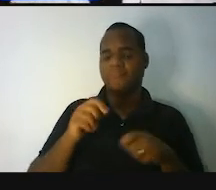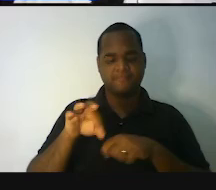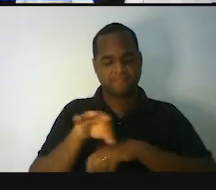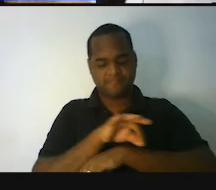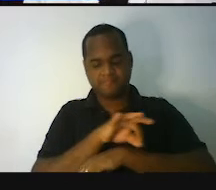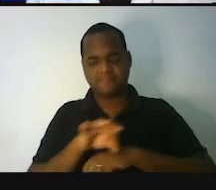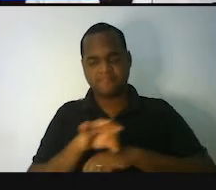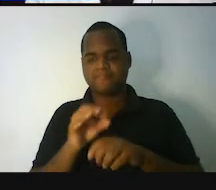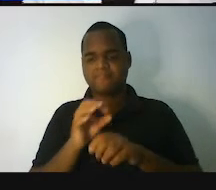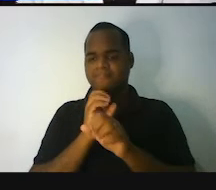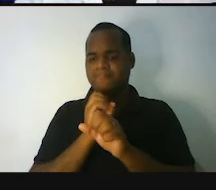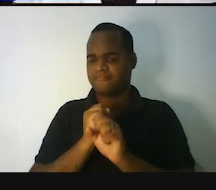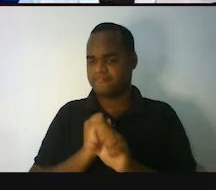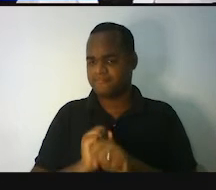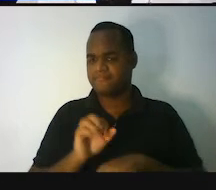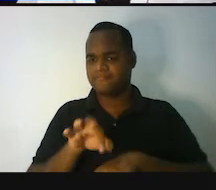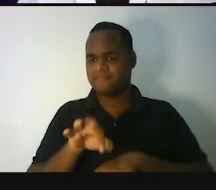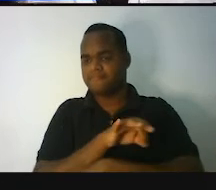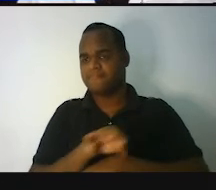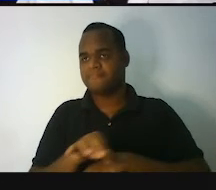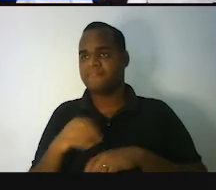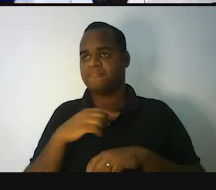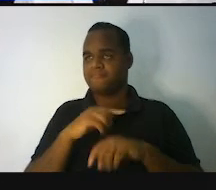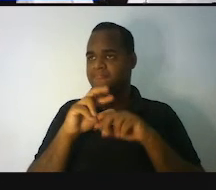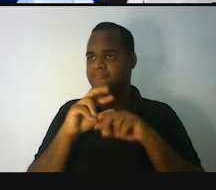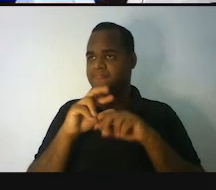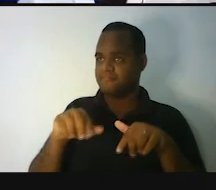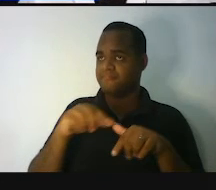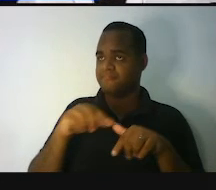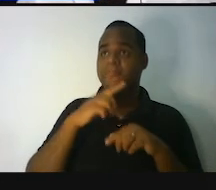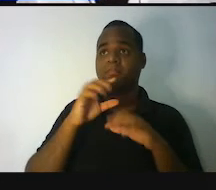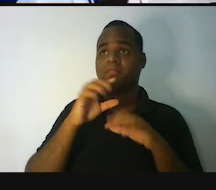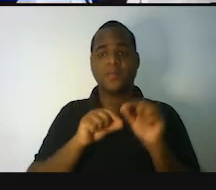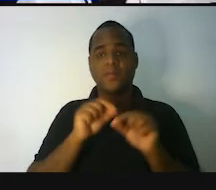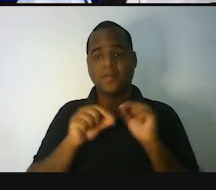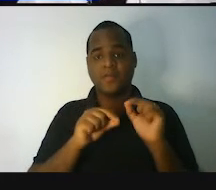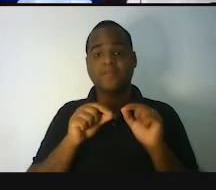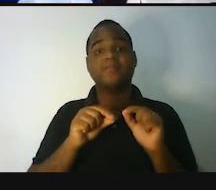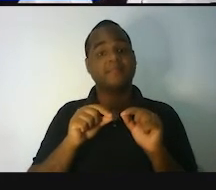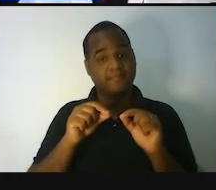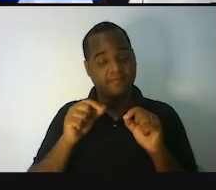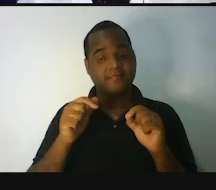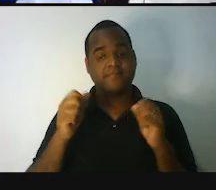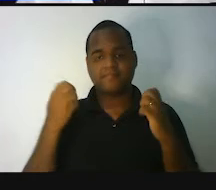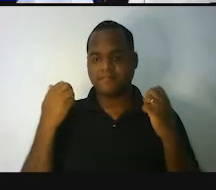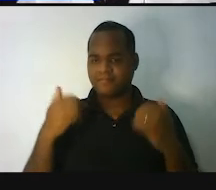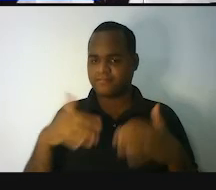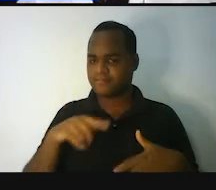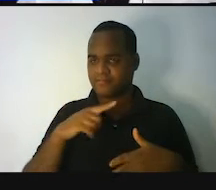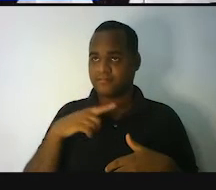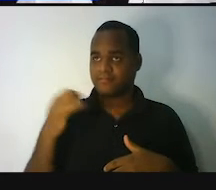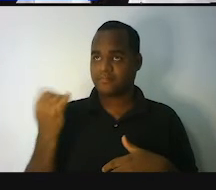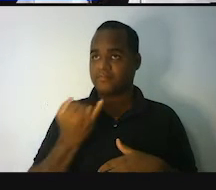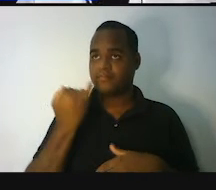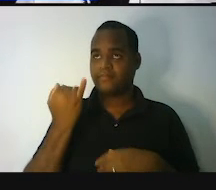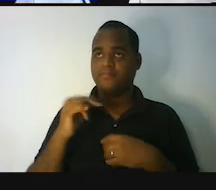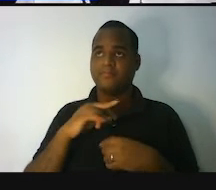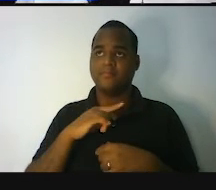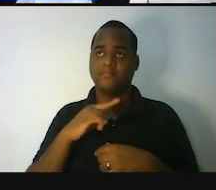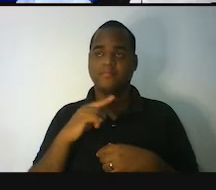quantas coisas medem. E essa necessidade fez com que